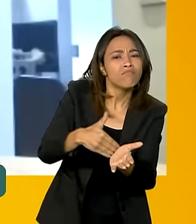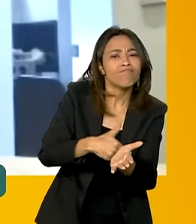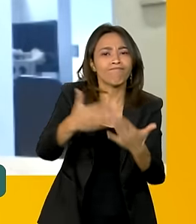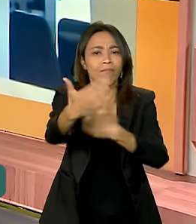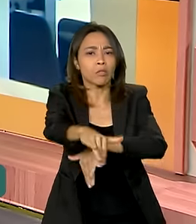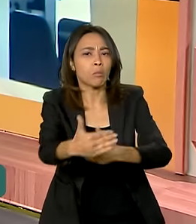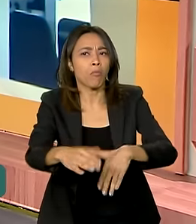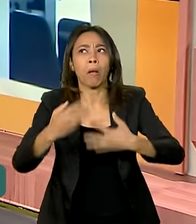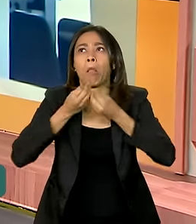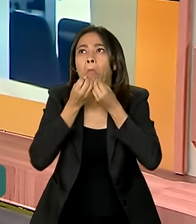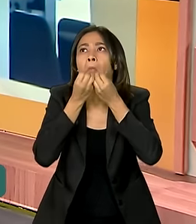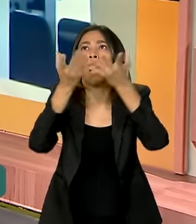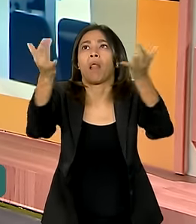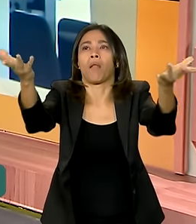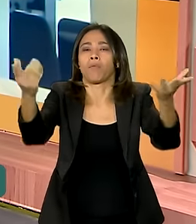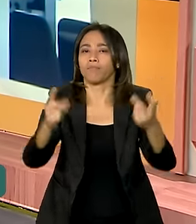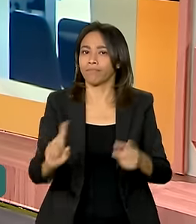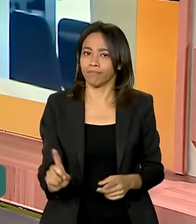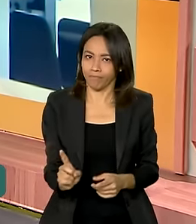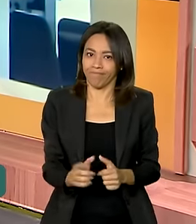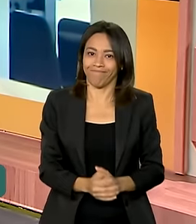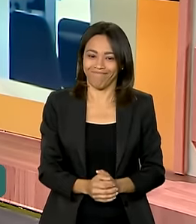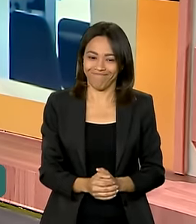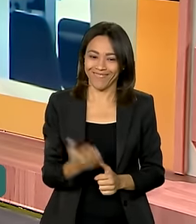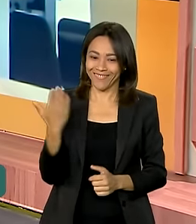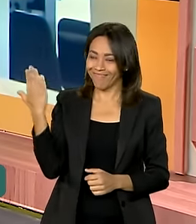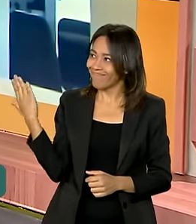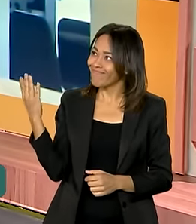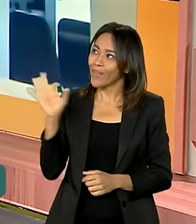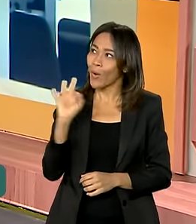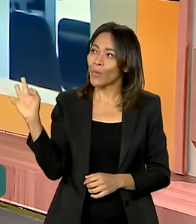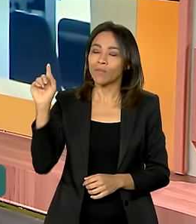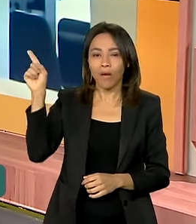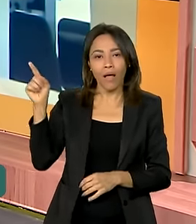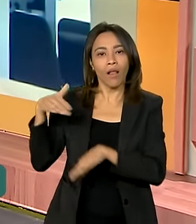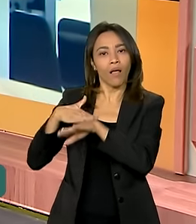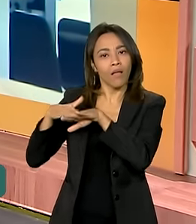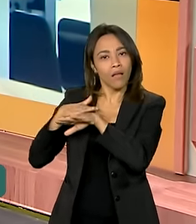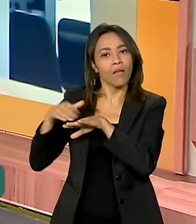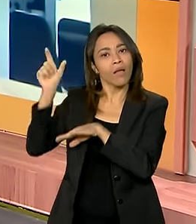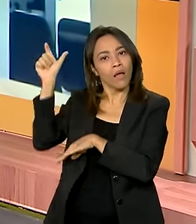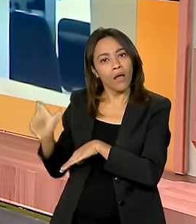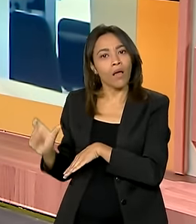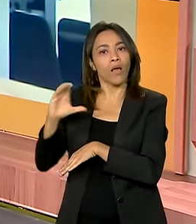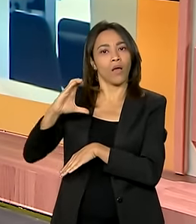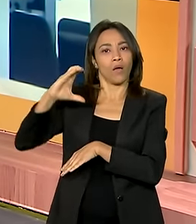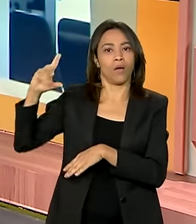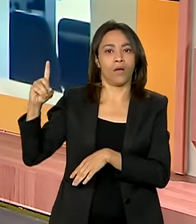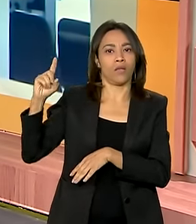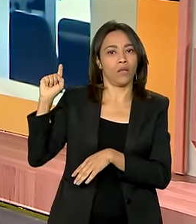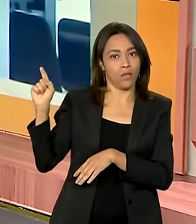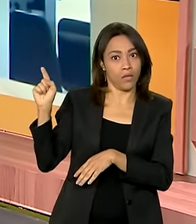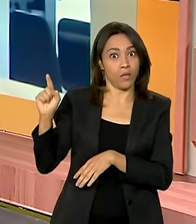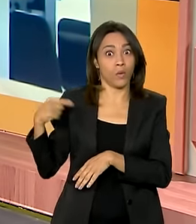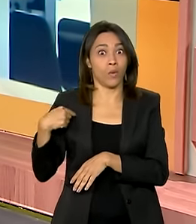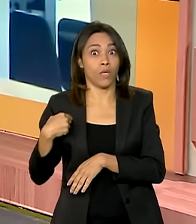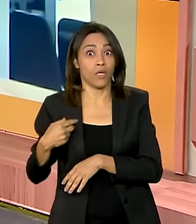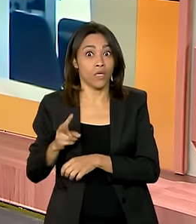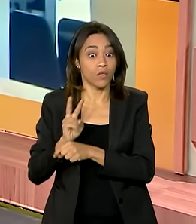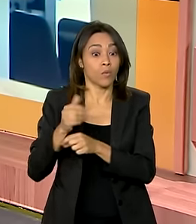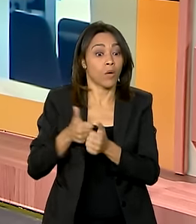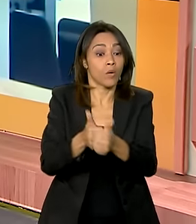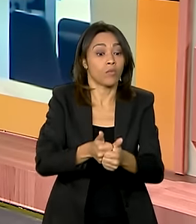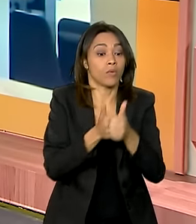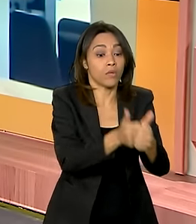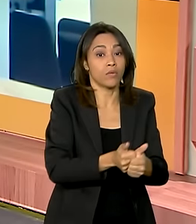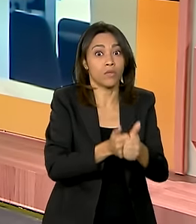mundo. Excelente! Eu conversei com Andréa Santos Gonçalves, ela que é coordenadora geral de desenvolvimento da aplicação no